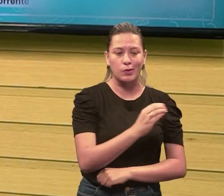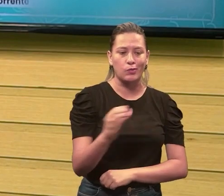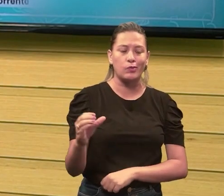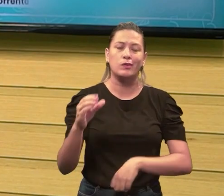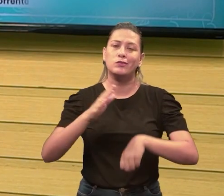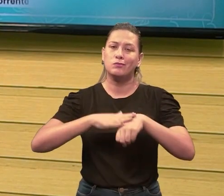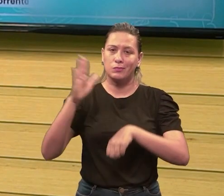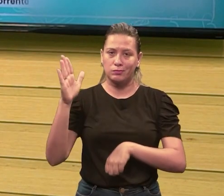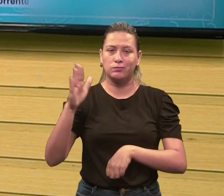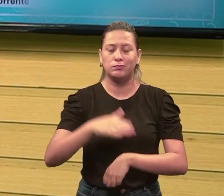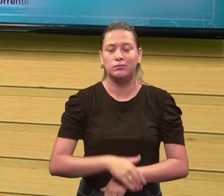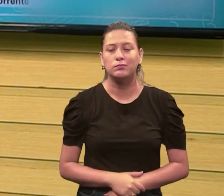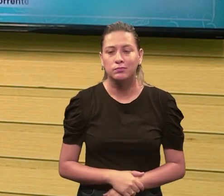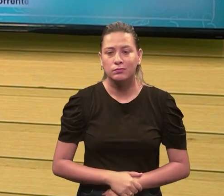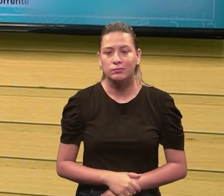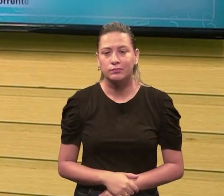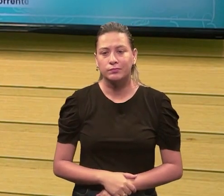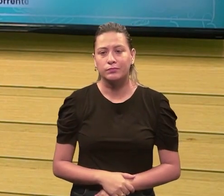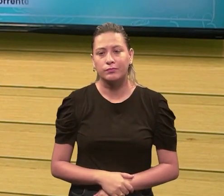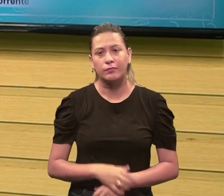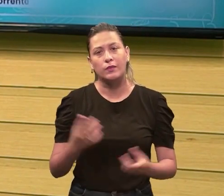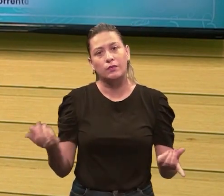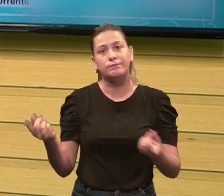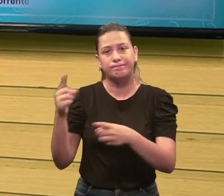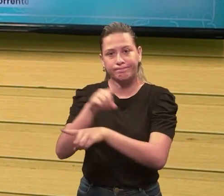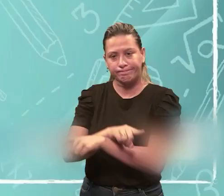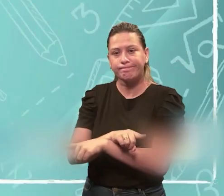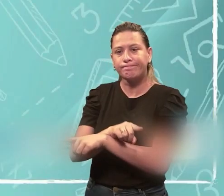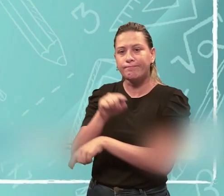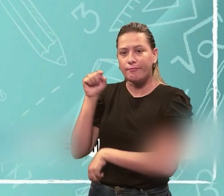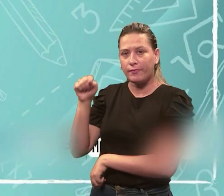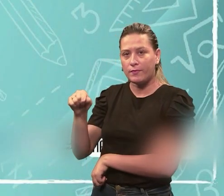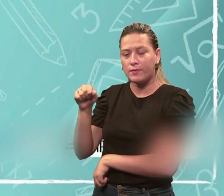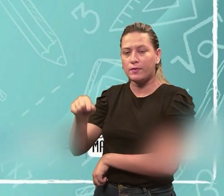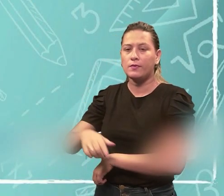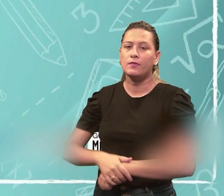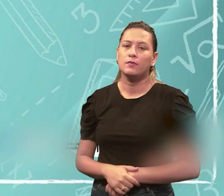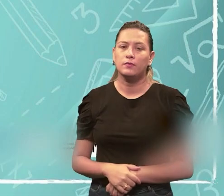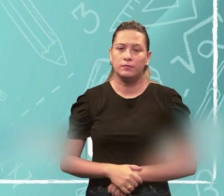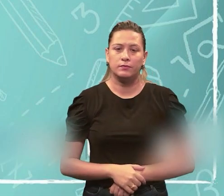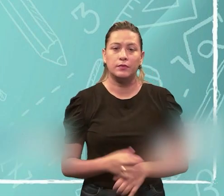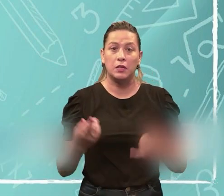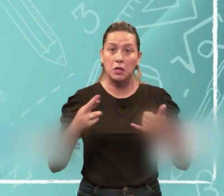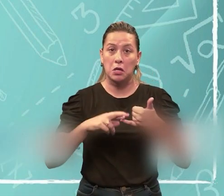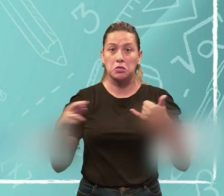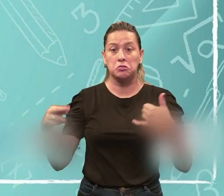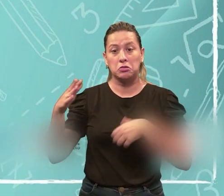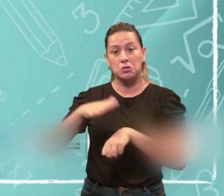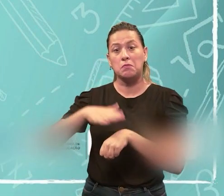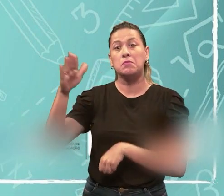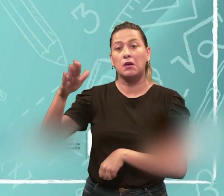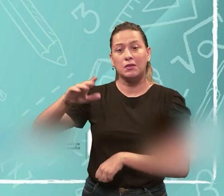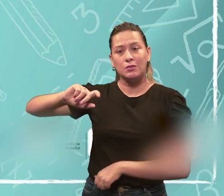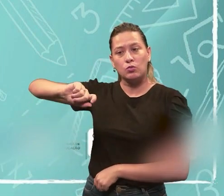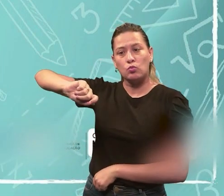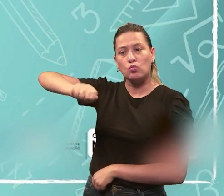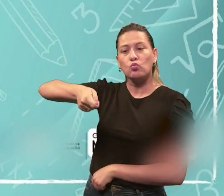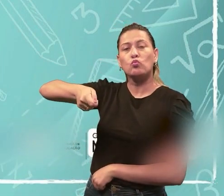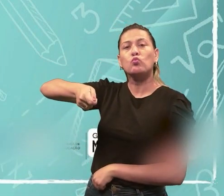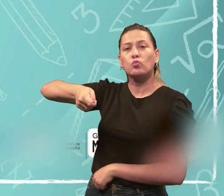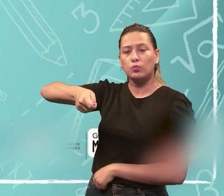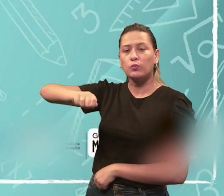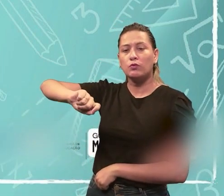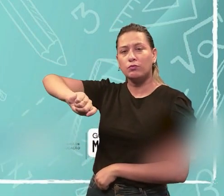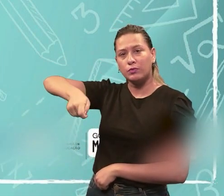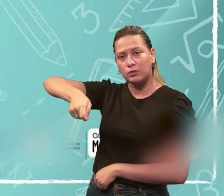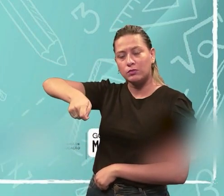alta corrente. Certo? E vice-versa. Aqui, alta resistência, ou seja, a minha torneira está